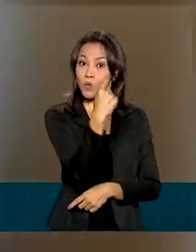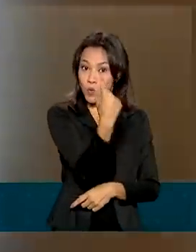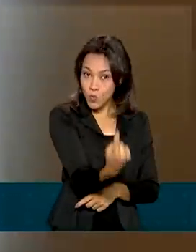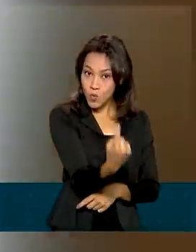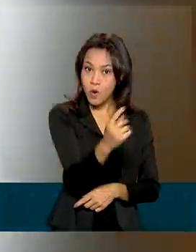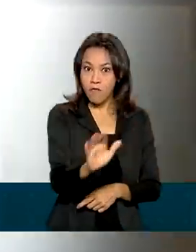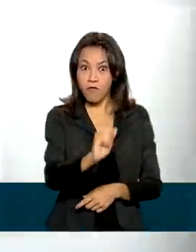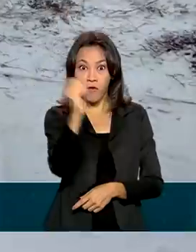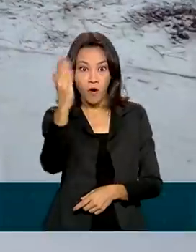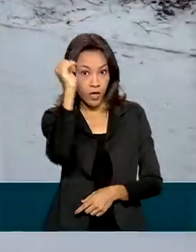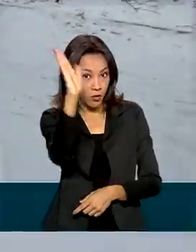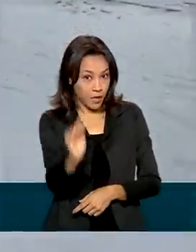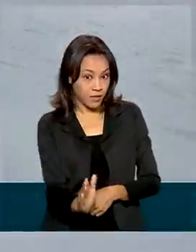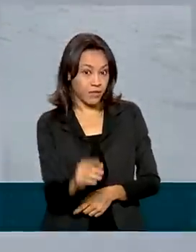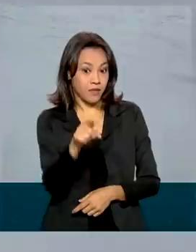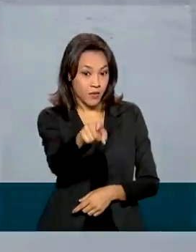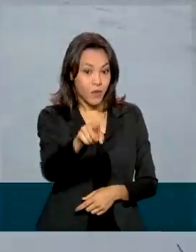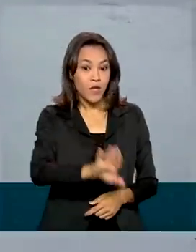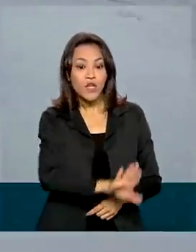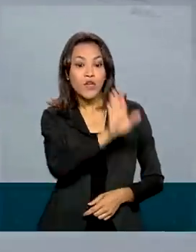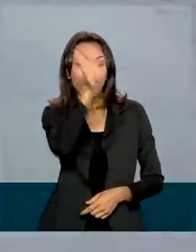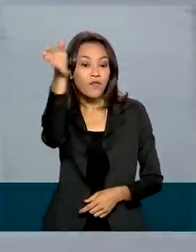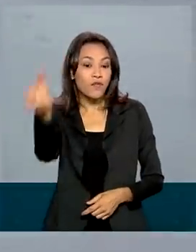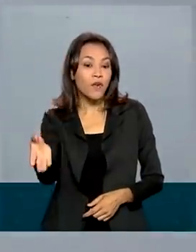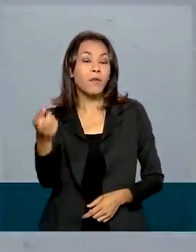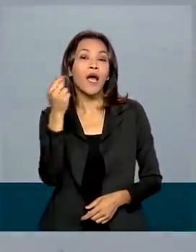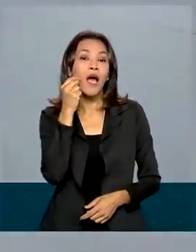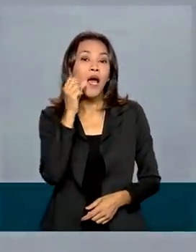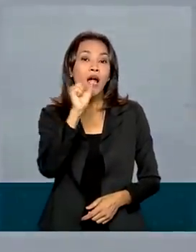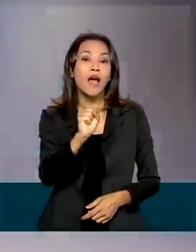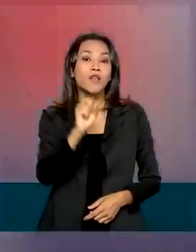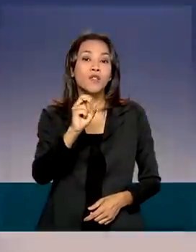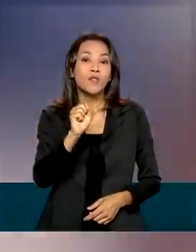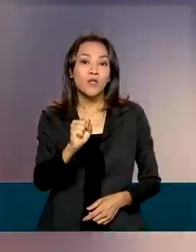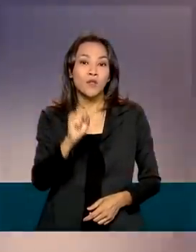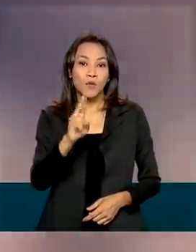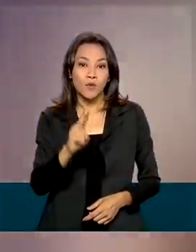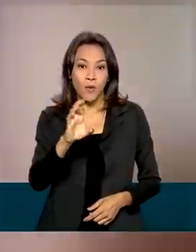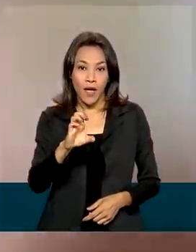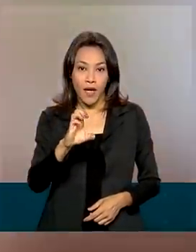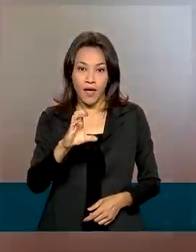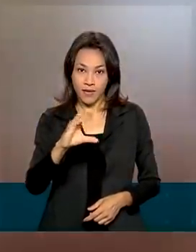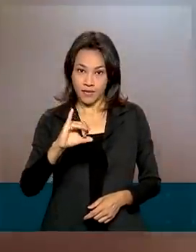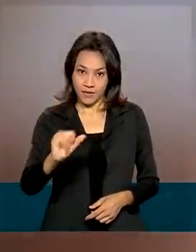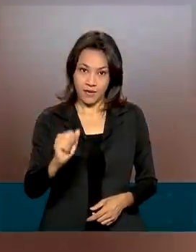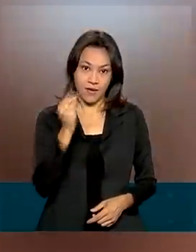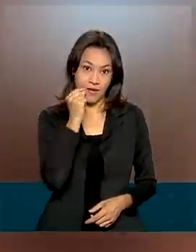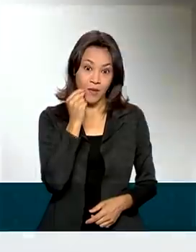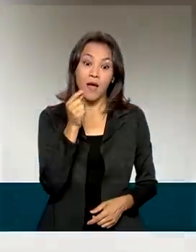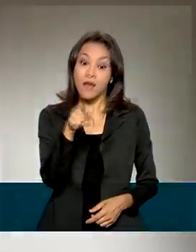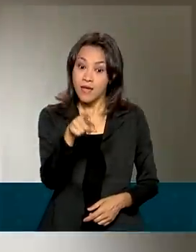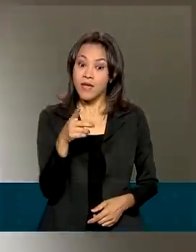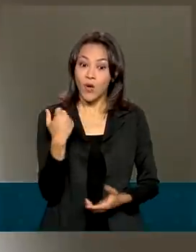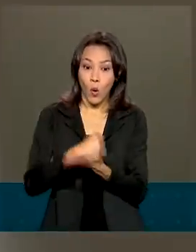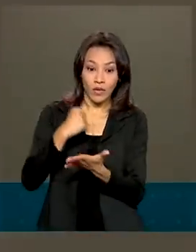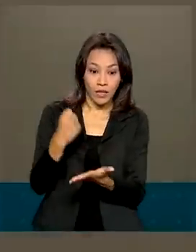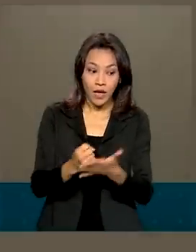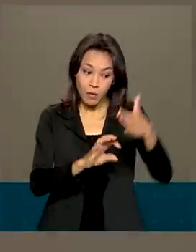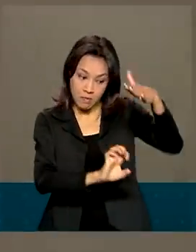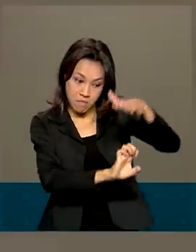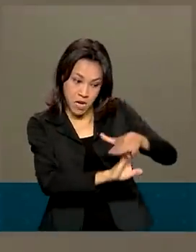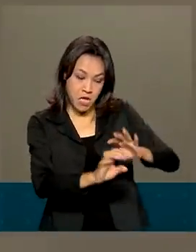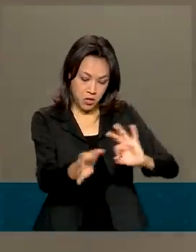internacional, quando a família foi para a Suécia. Os donos contrataram a empresa especializada e fizeram a